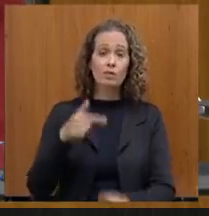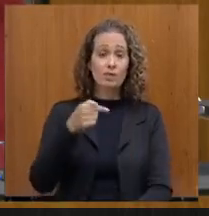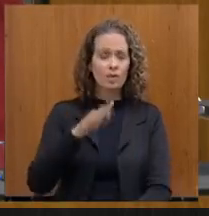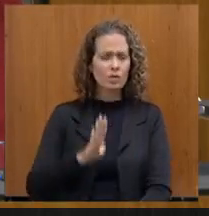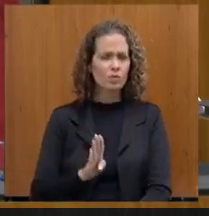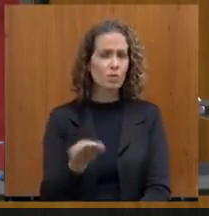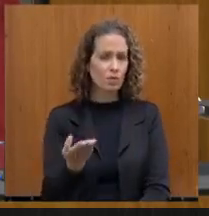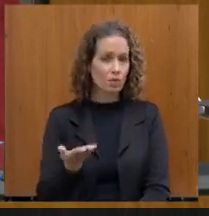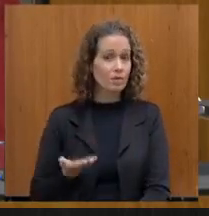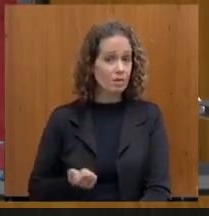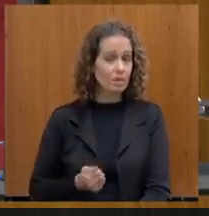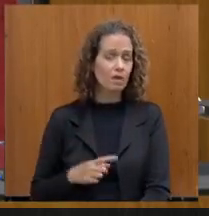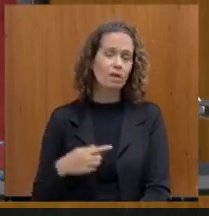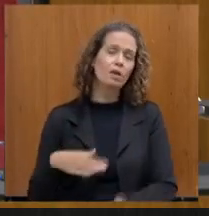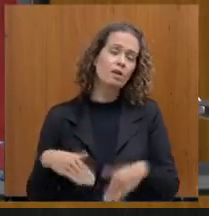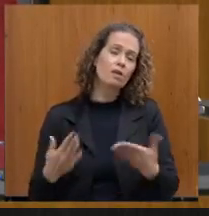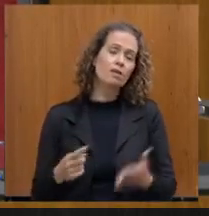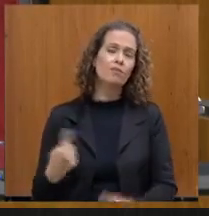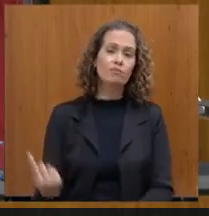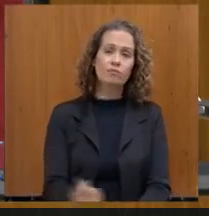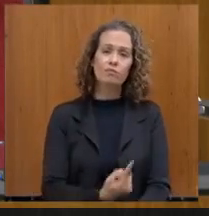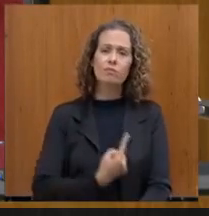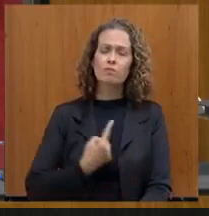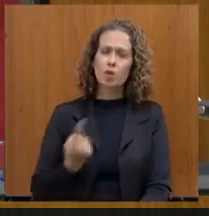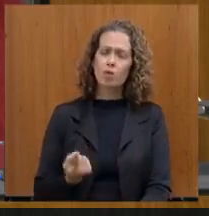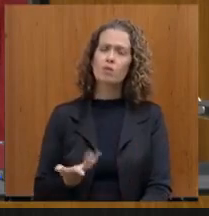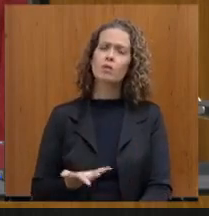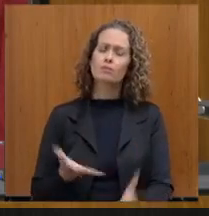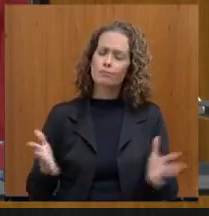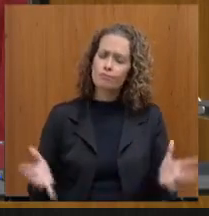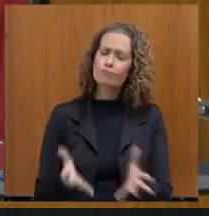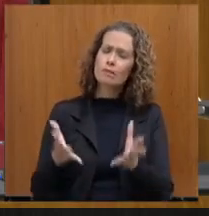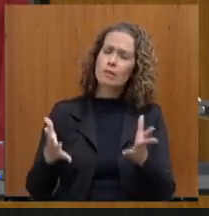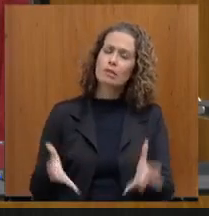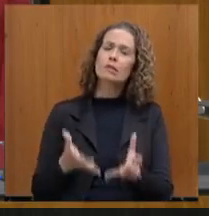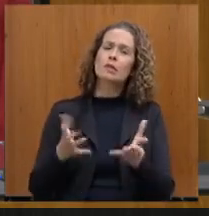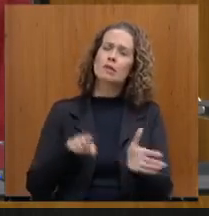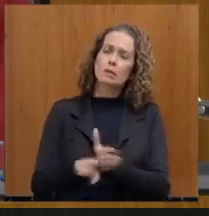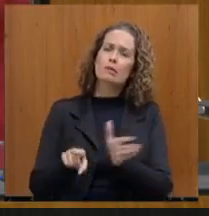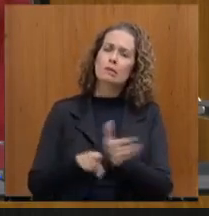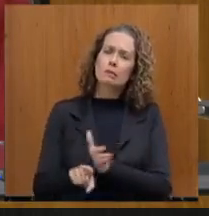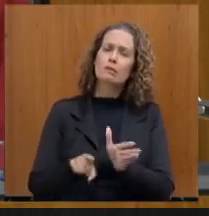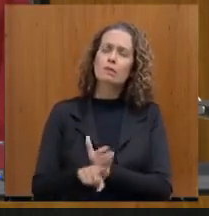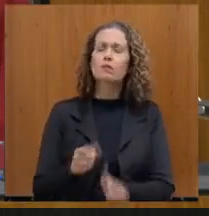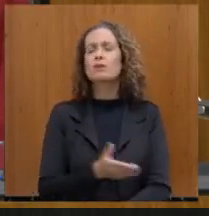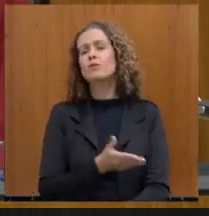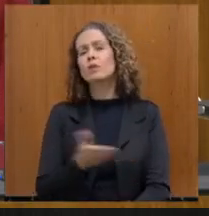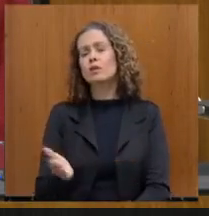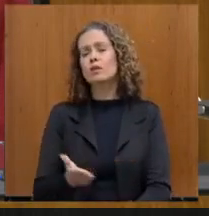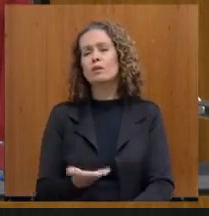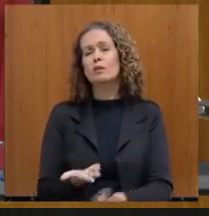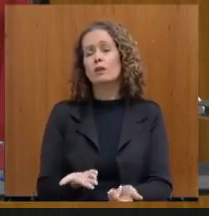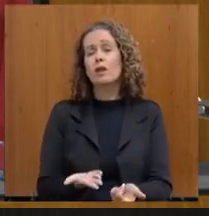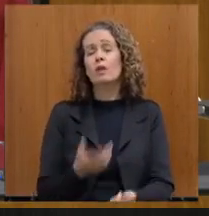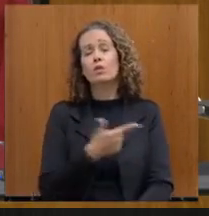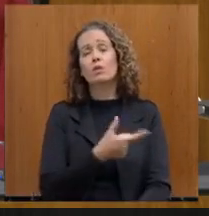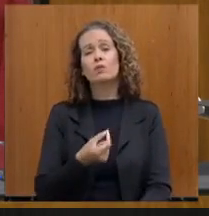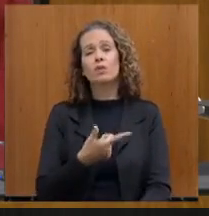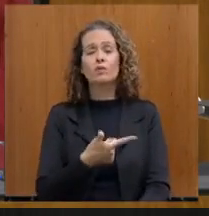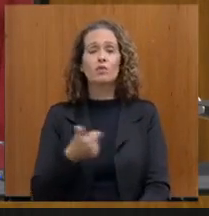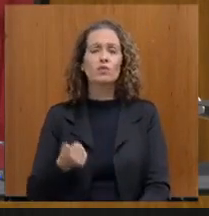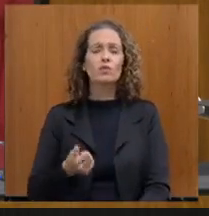Então, a nossa insistência, vocês praticaram, em 2021, 8